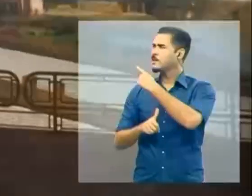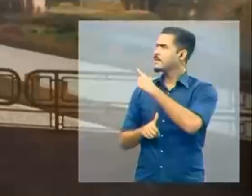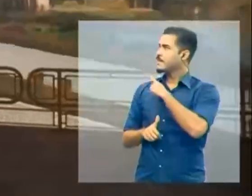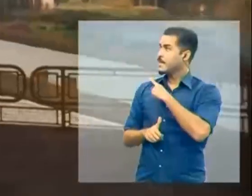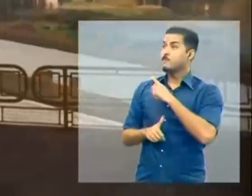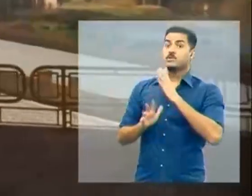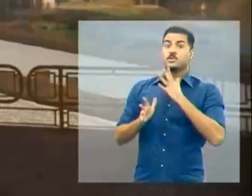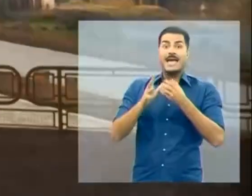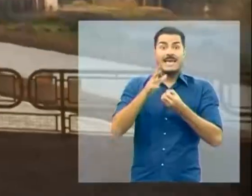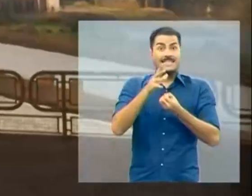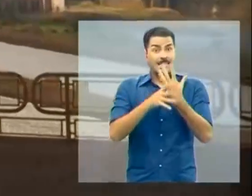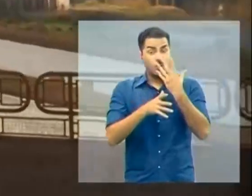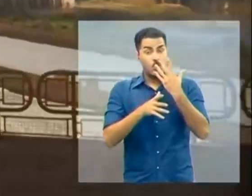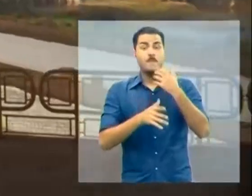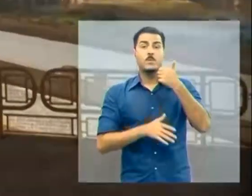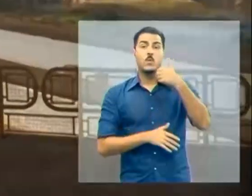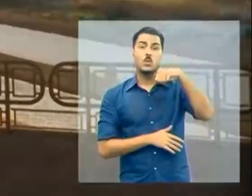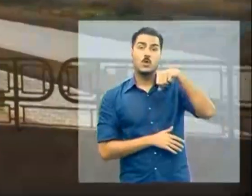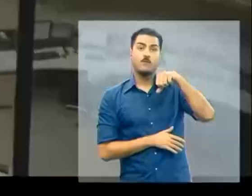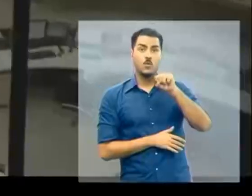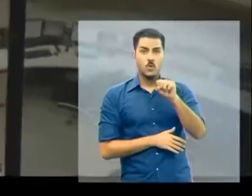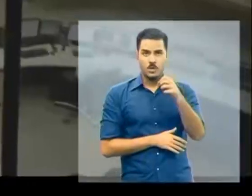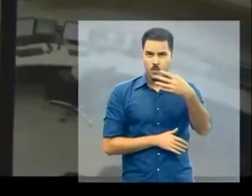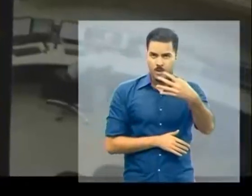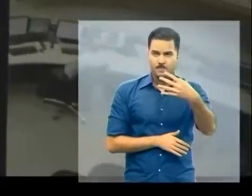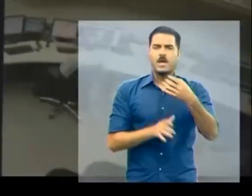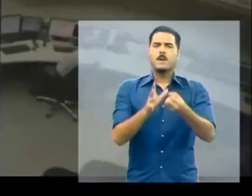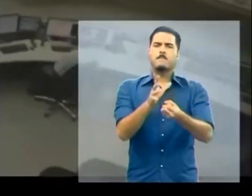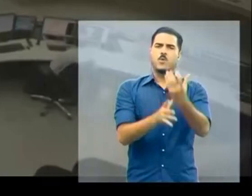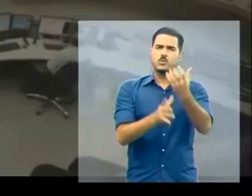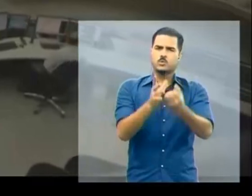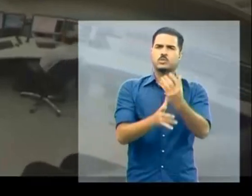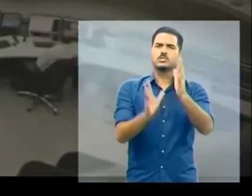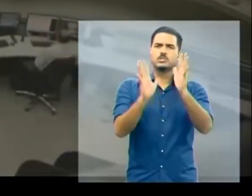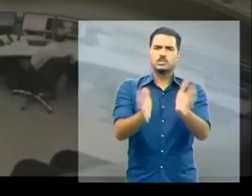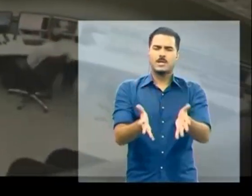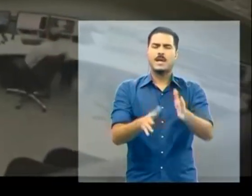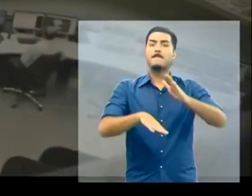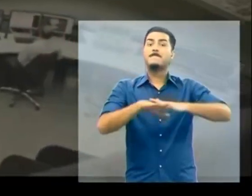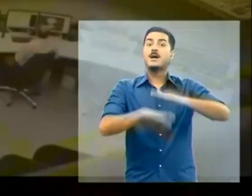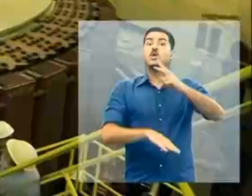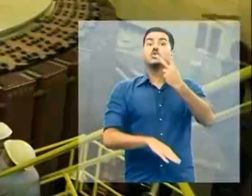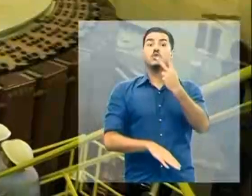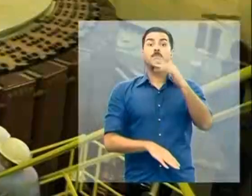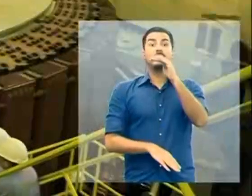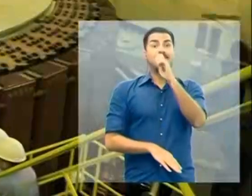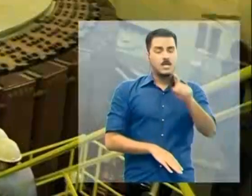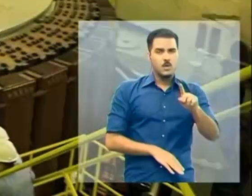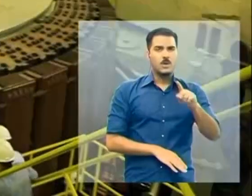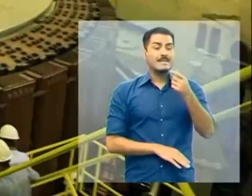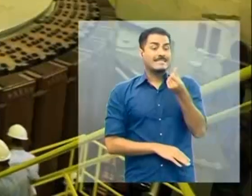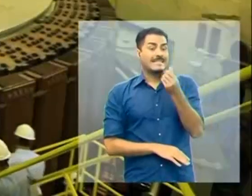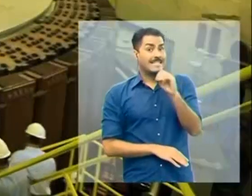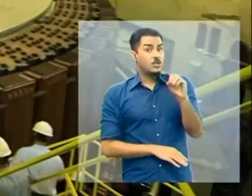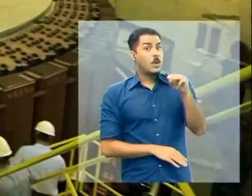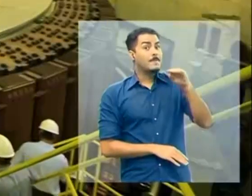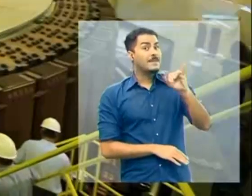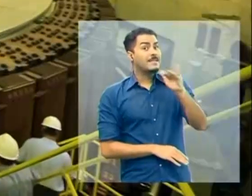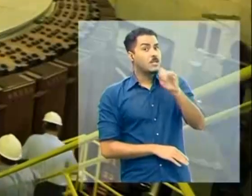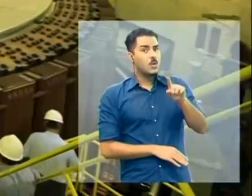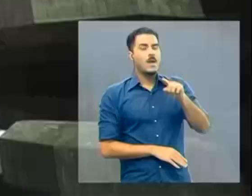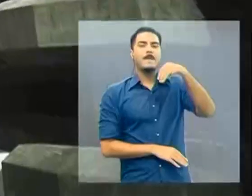inaugurada em 1984. Já produziu mais de 2 bilhões e 600 milhões de